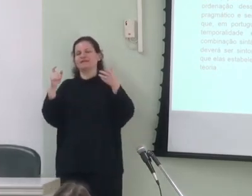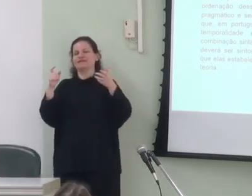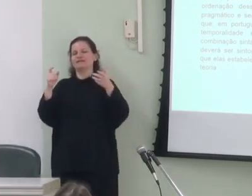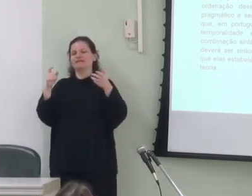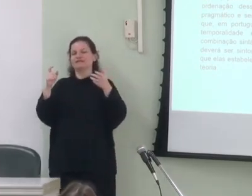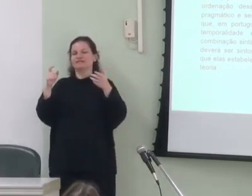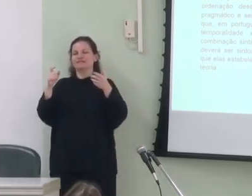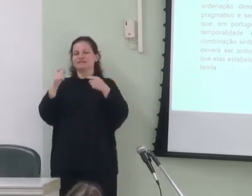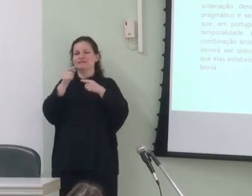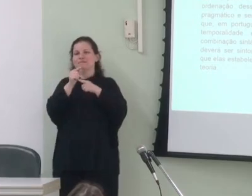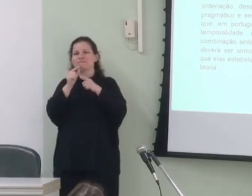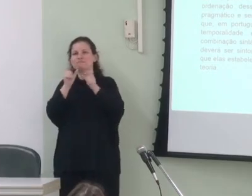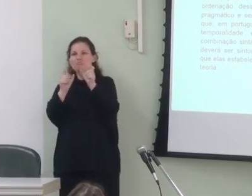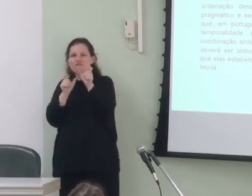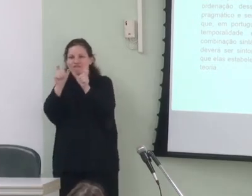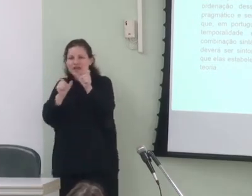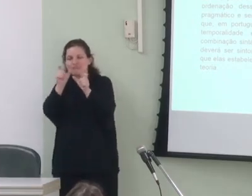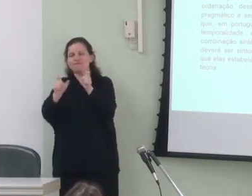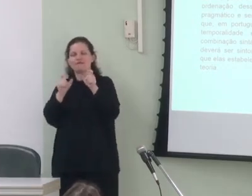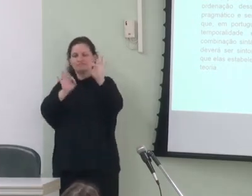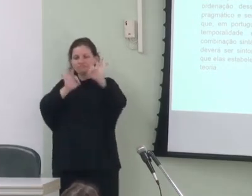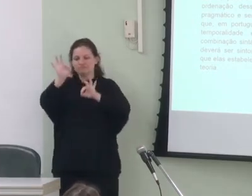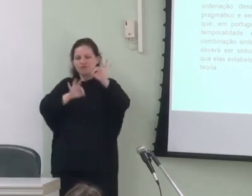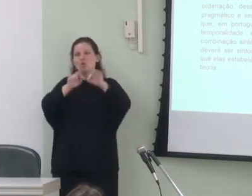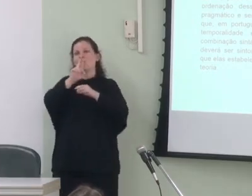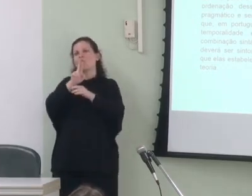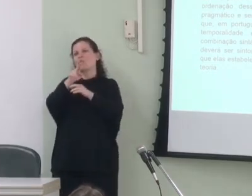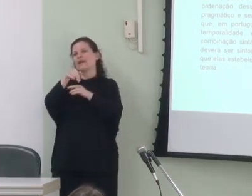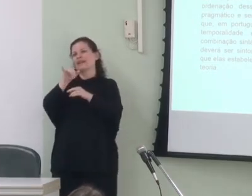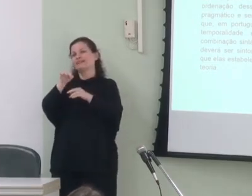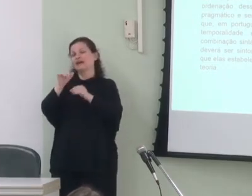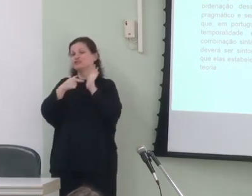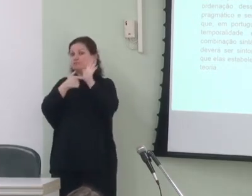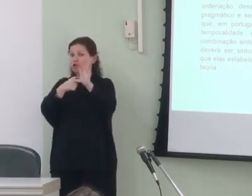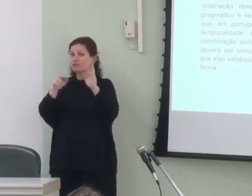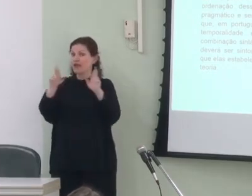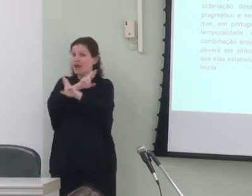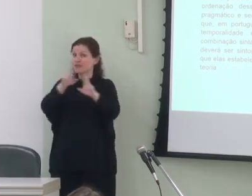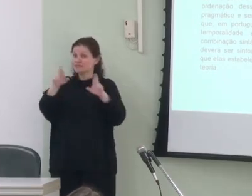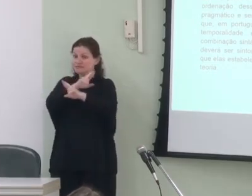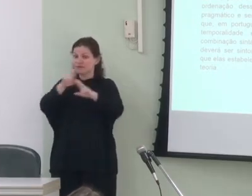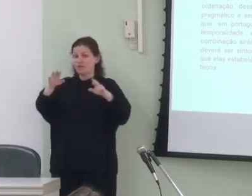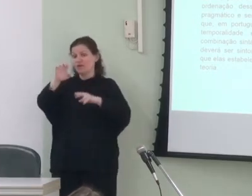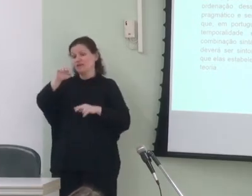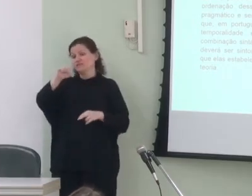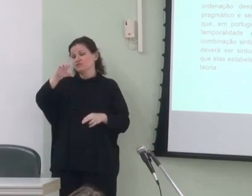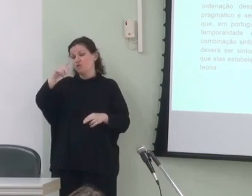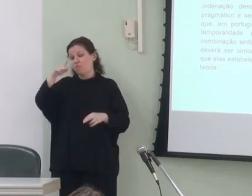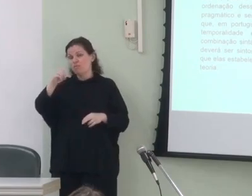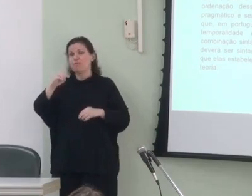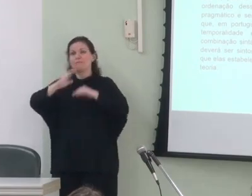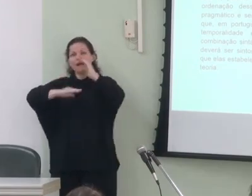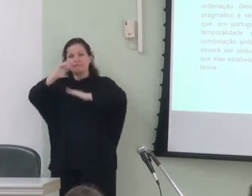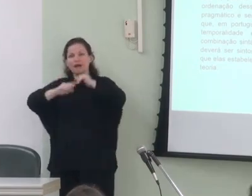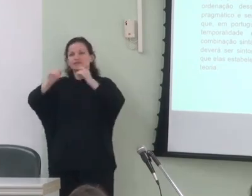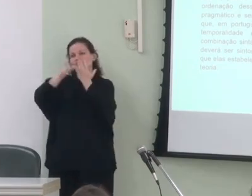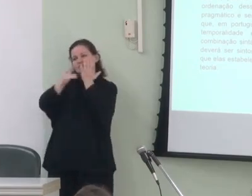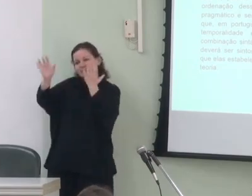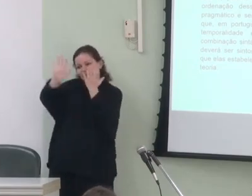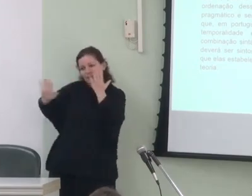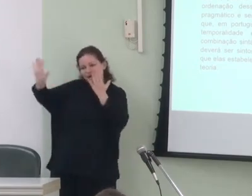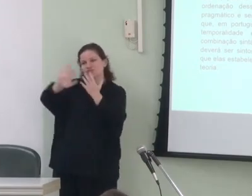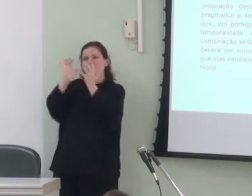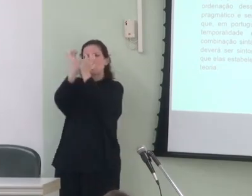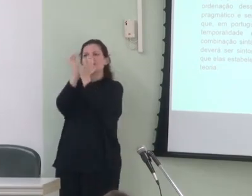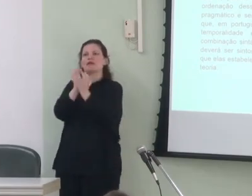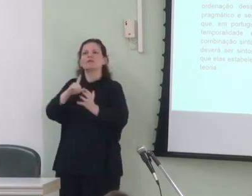morfema, a ordenação dessas unidades deve refletir as relações de escopo pragmático e semântico das categorias que